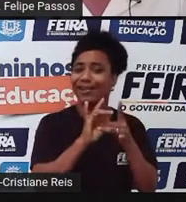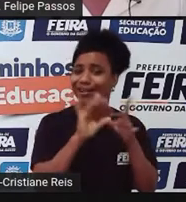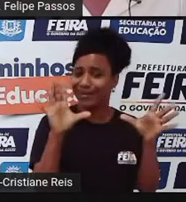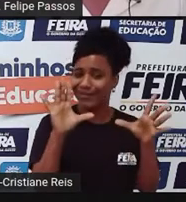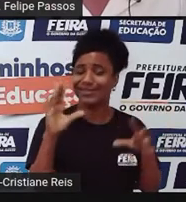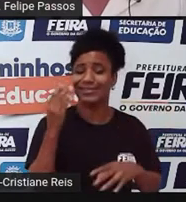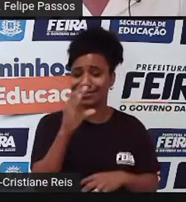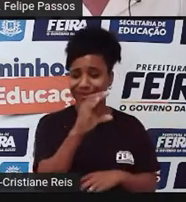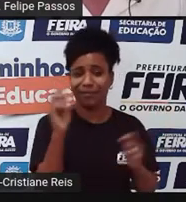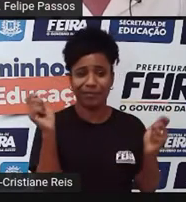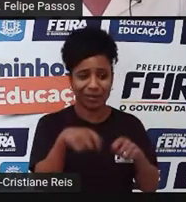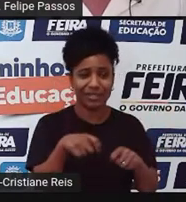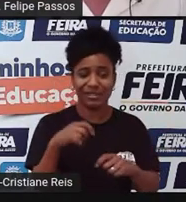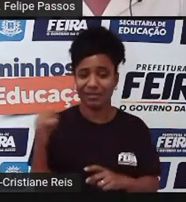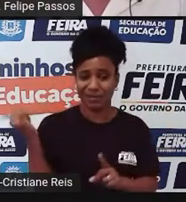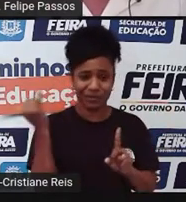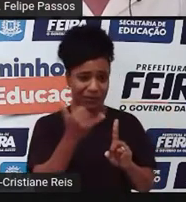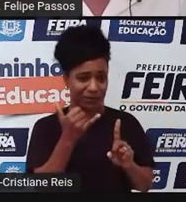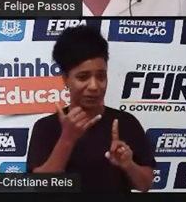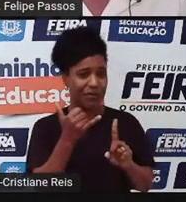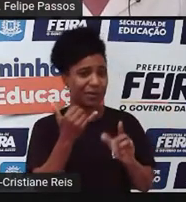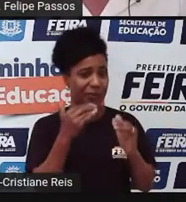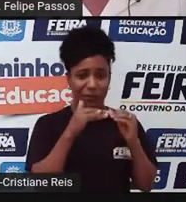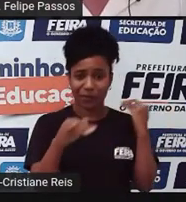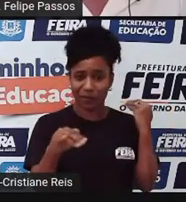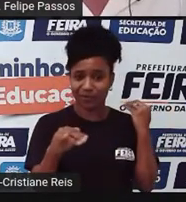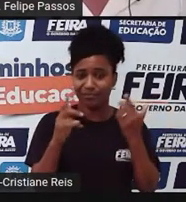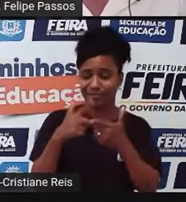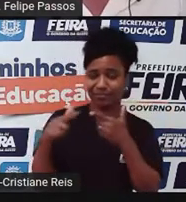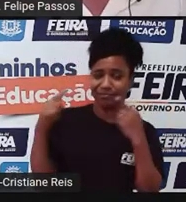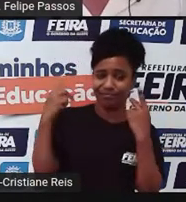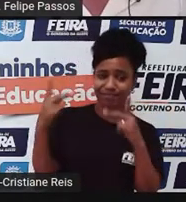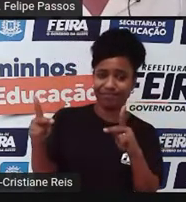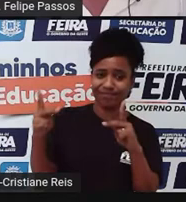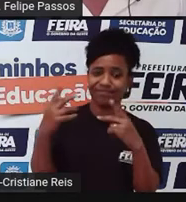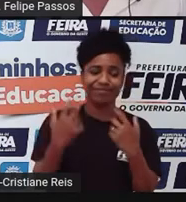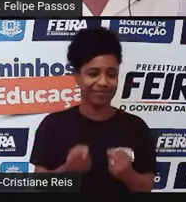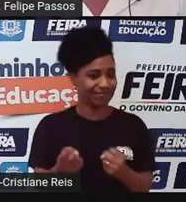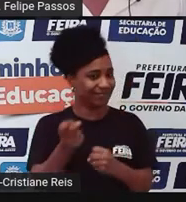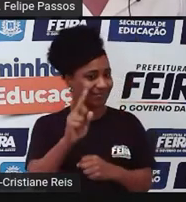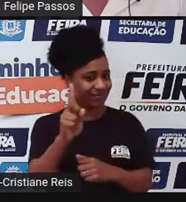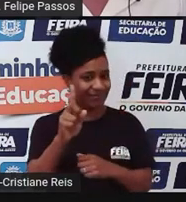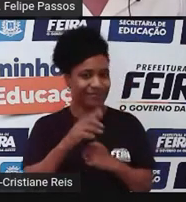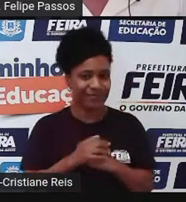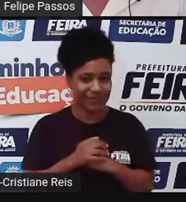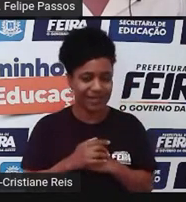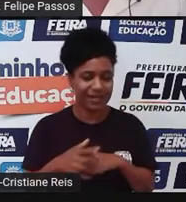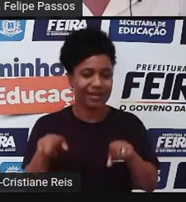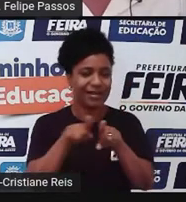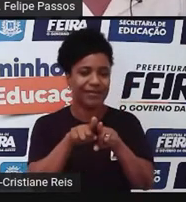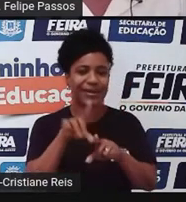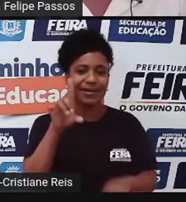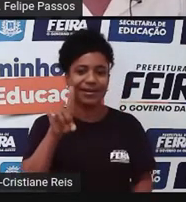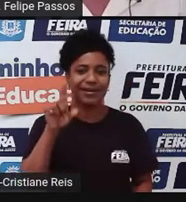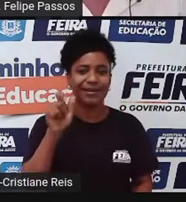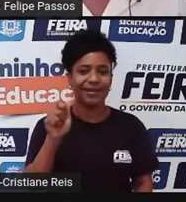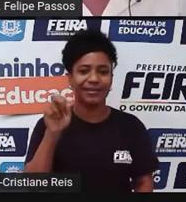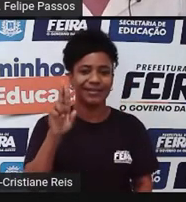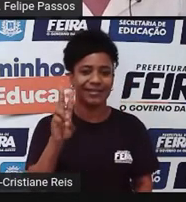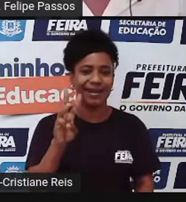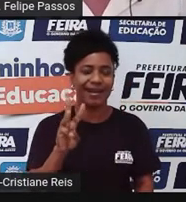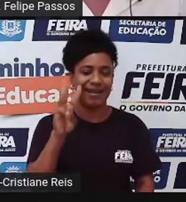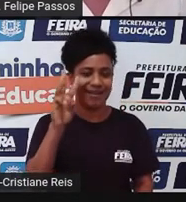não ouça não. Então, Meri Curri, super importante, super influente. Darwin, figura também da